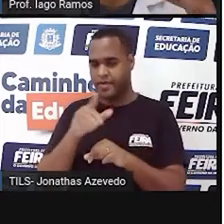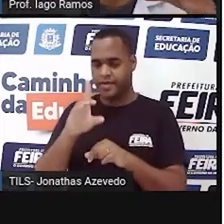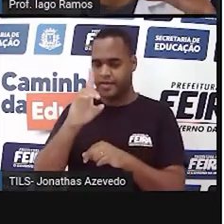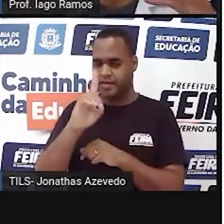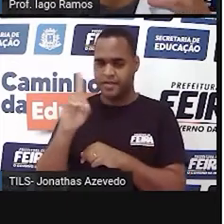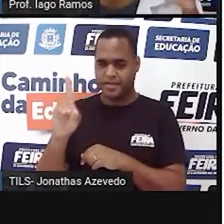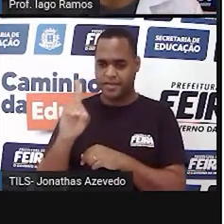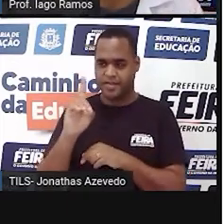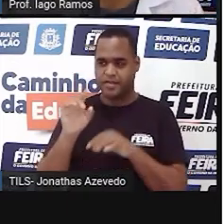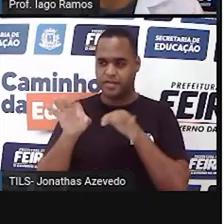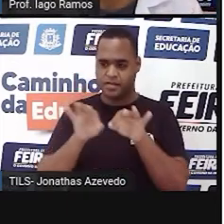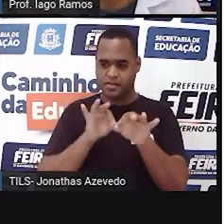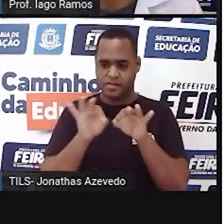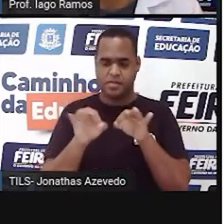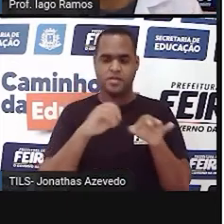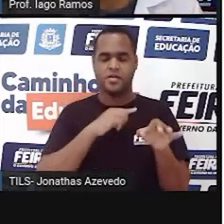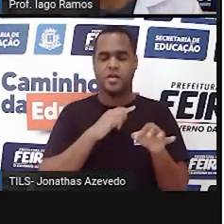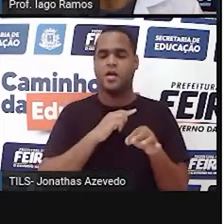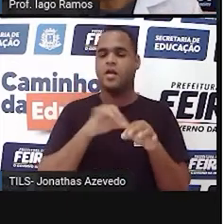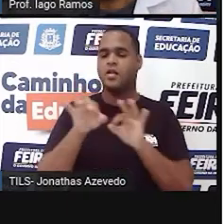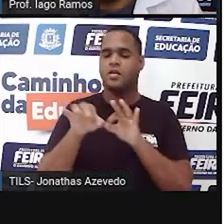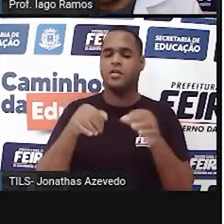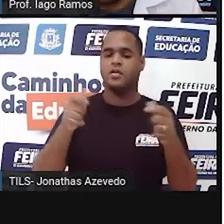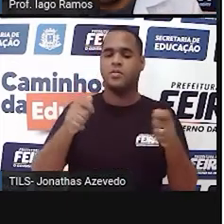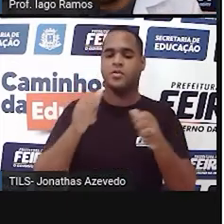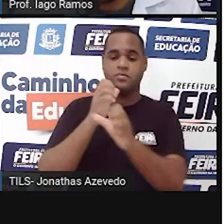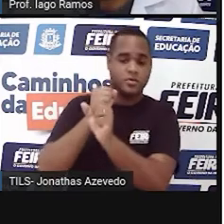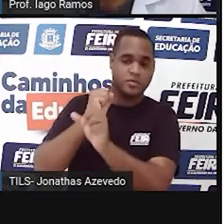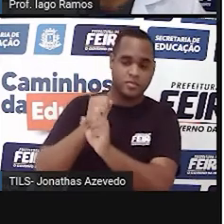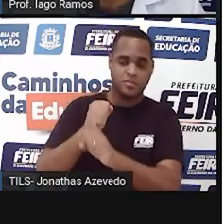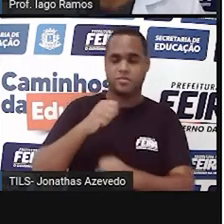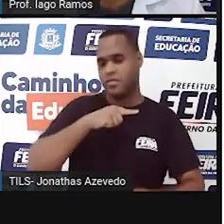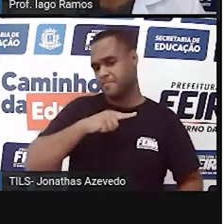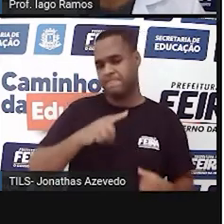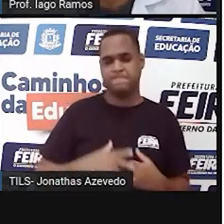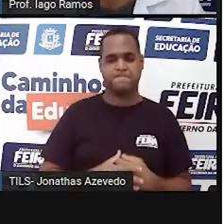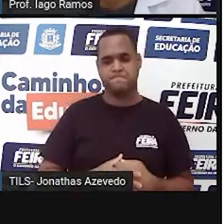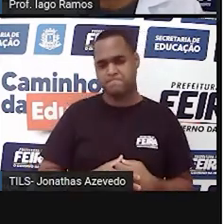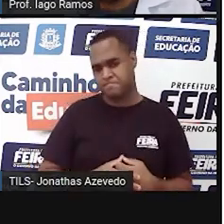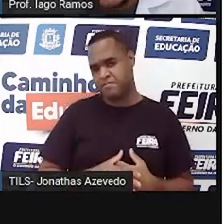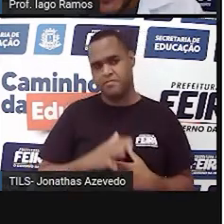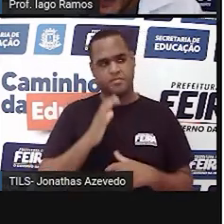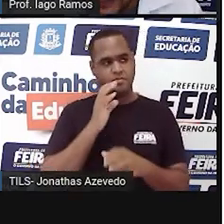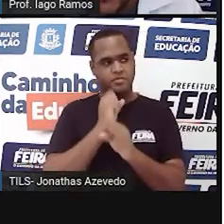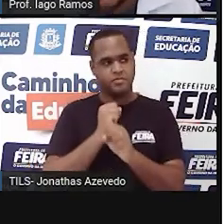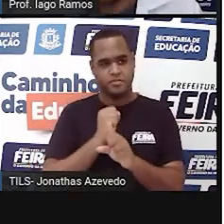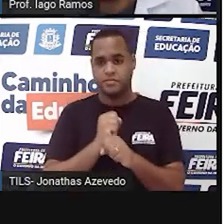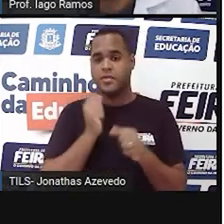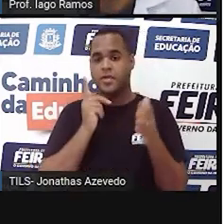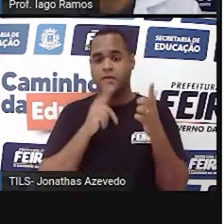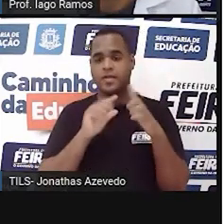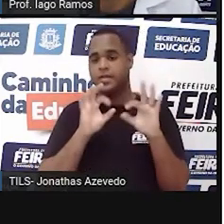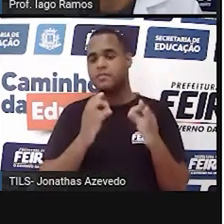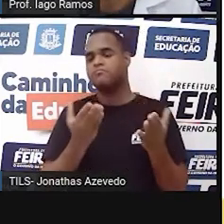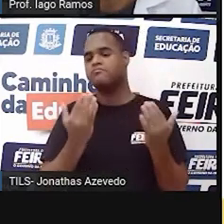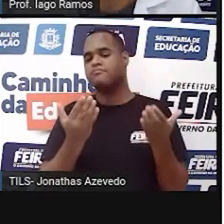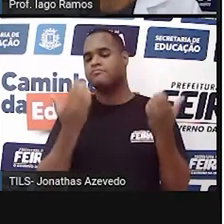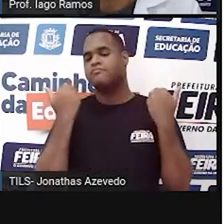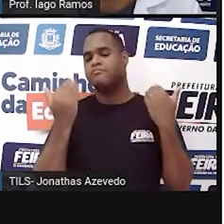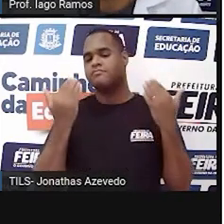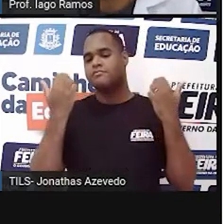a gente fica com tudo organizadinho pra fazer a conta. E fazendo a conta, quanto é que dá isso? Vem comigo.